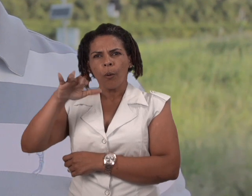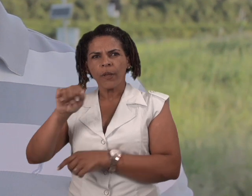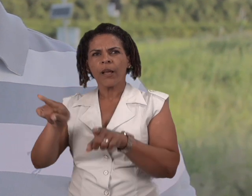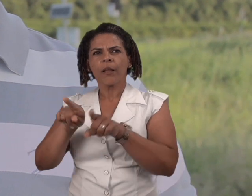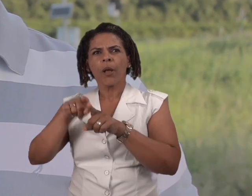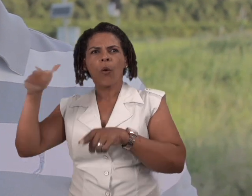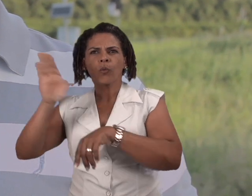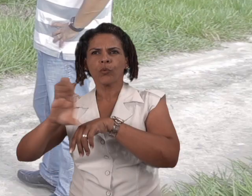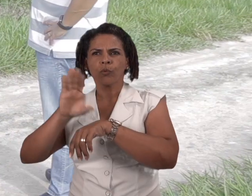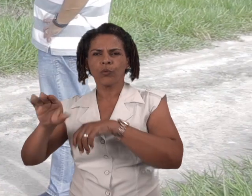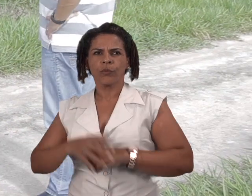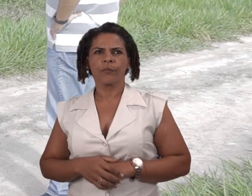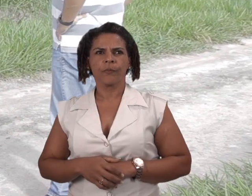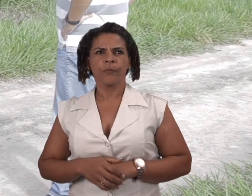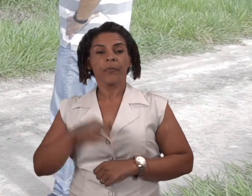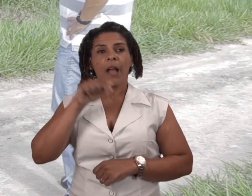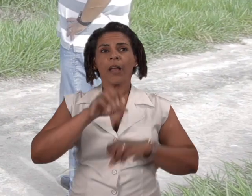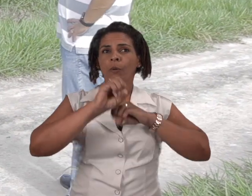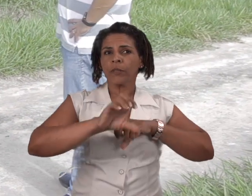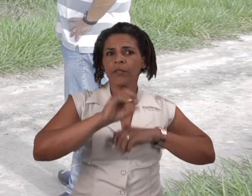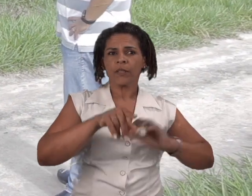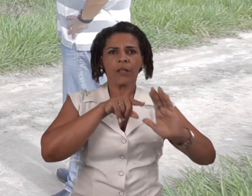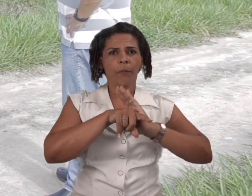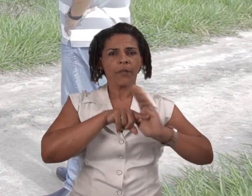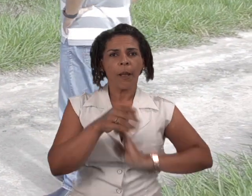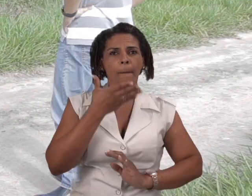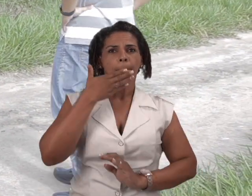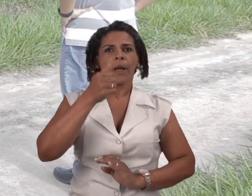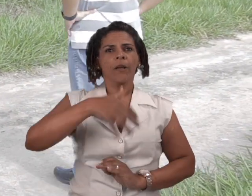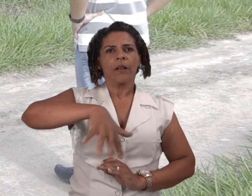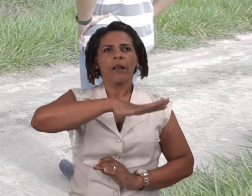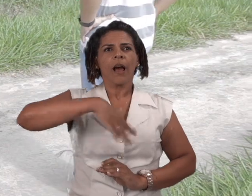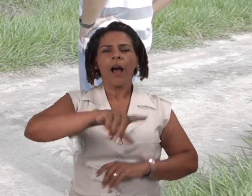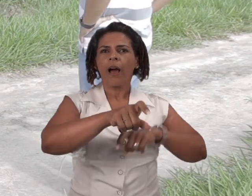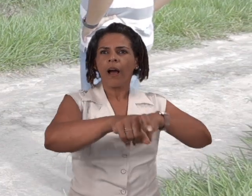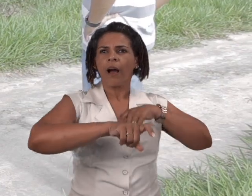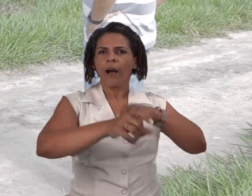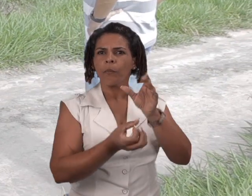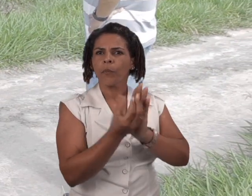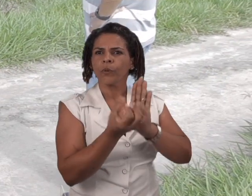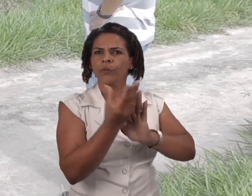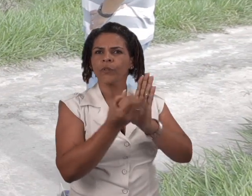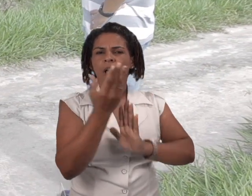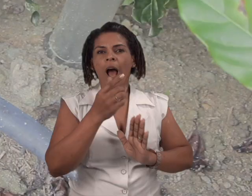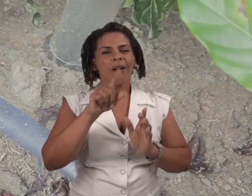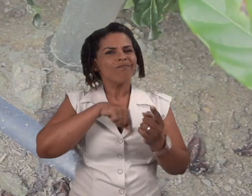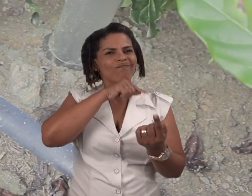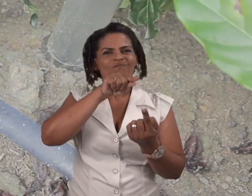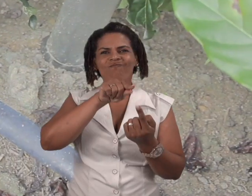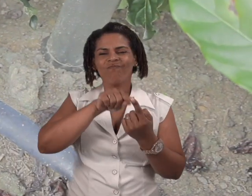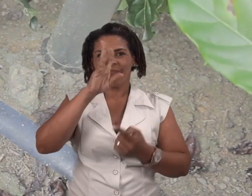cursos também da UFES. Além do ensino, a pesquisa e a busca por melhorias na produção do campo são